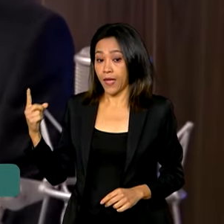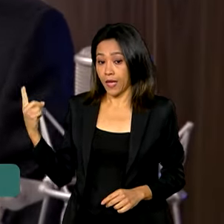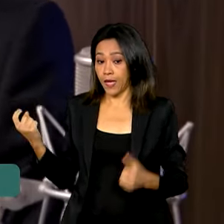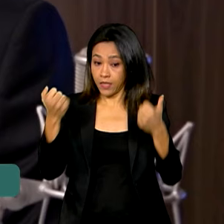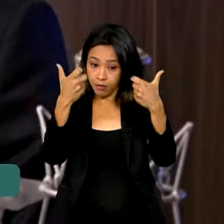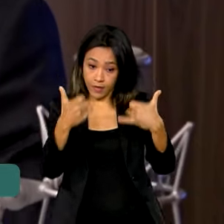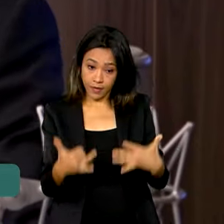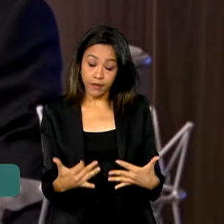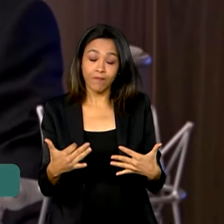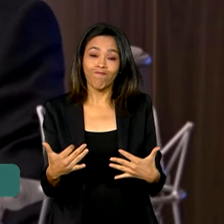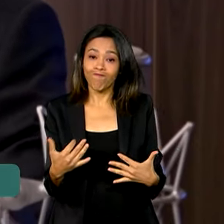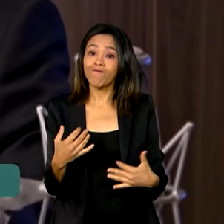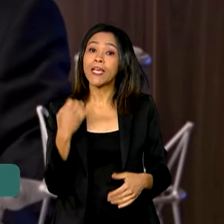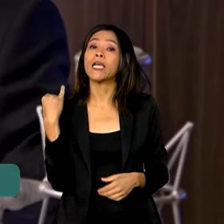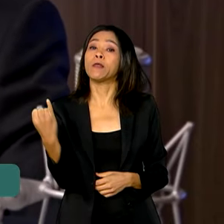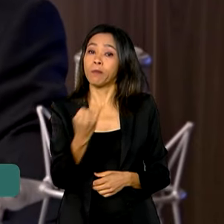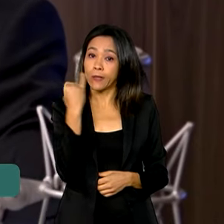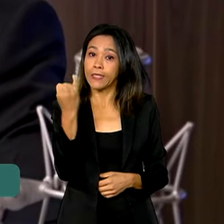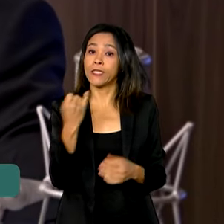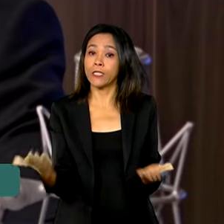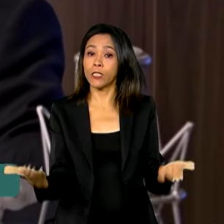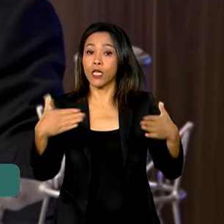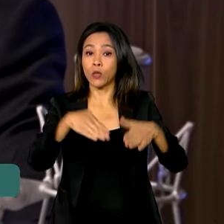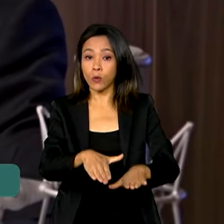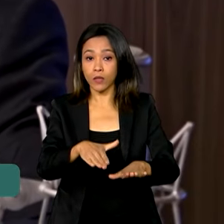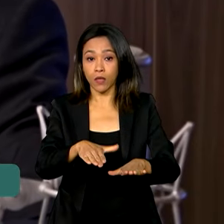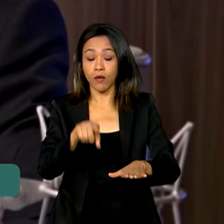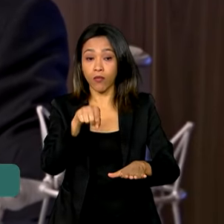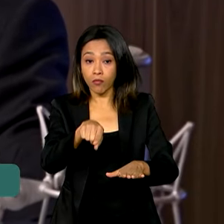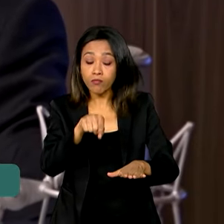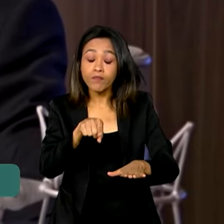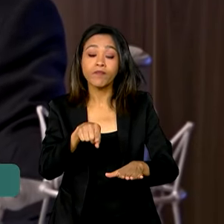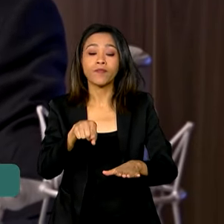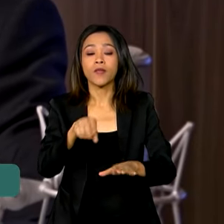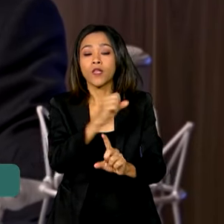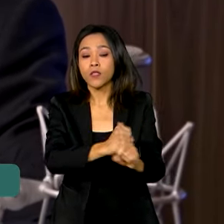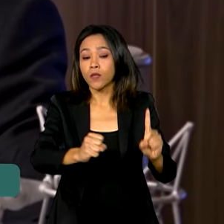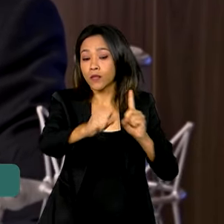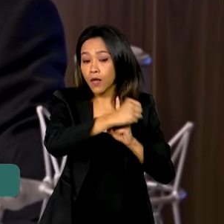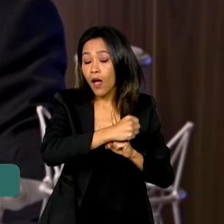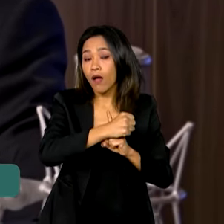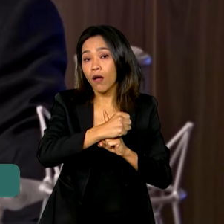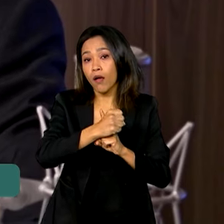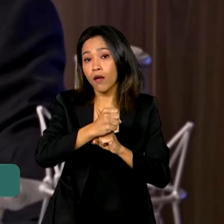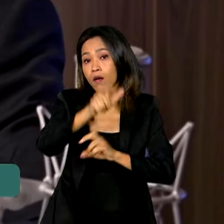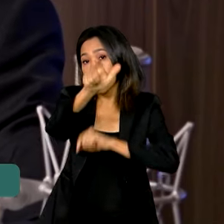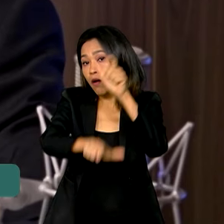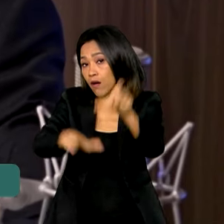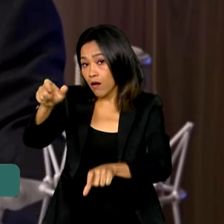quanto é importante essa inclusão digital hoje para a inclusão social na vida das pessoas.